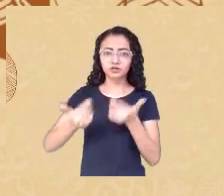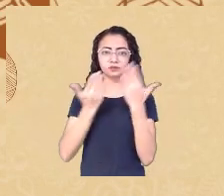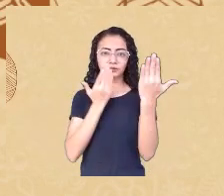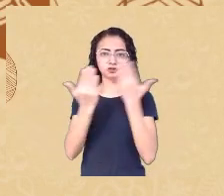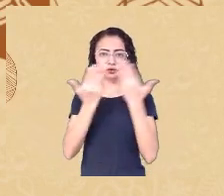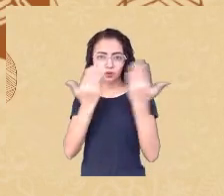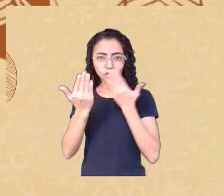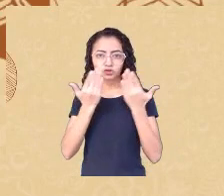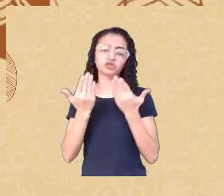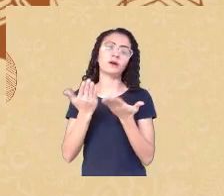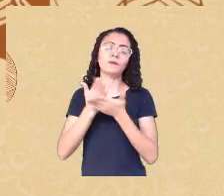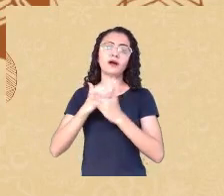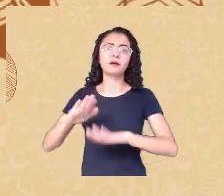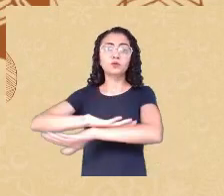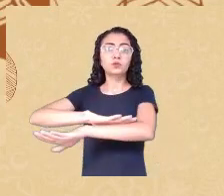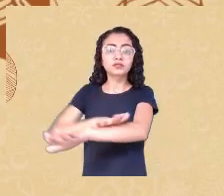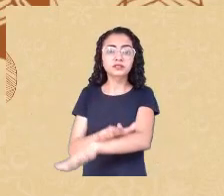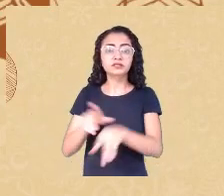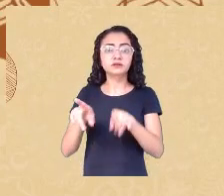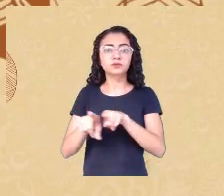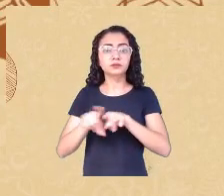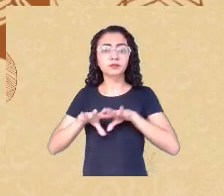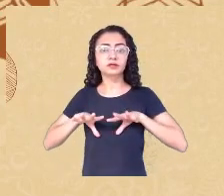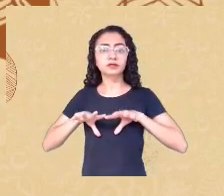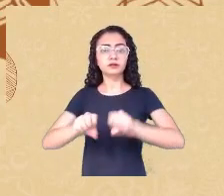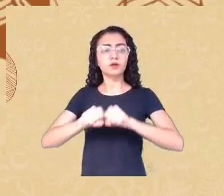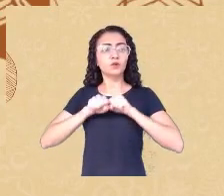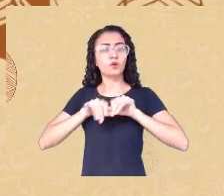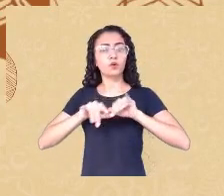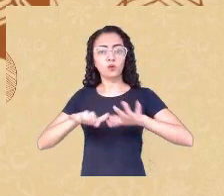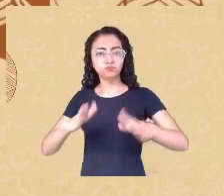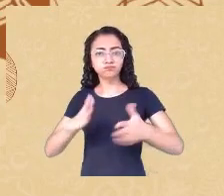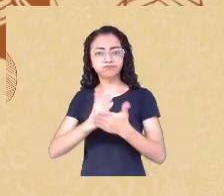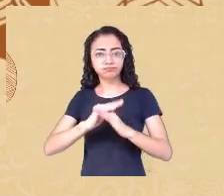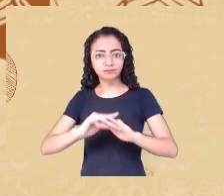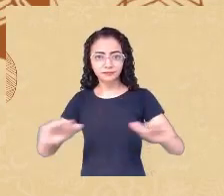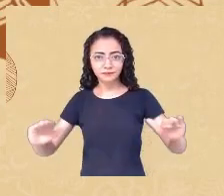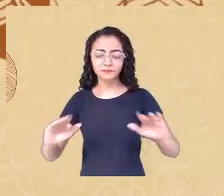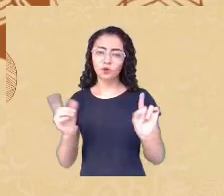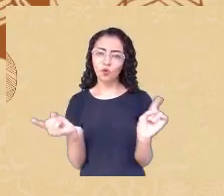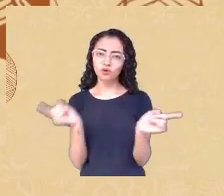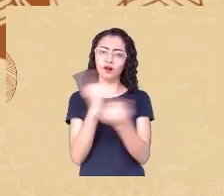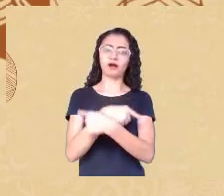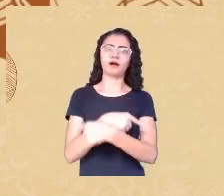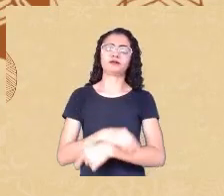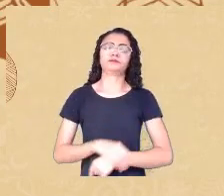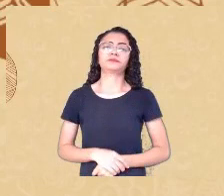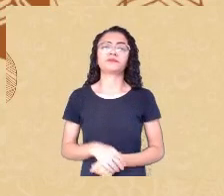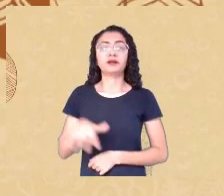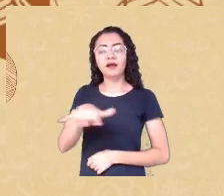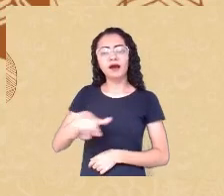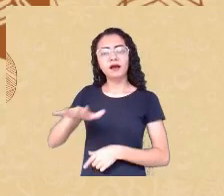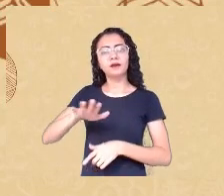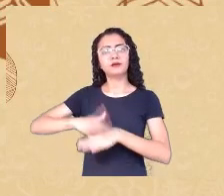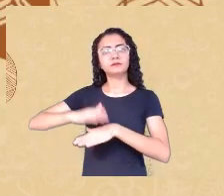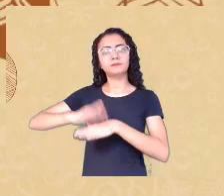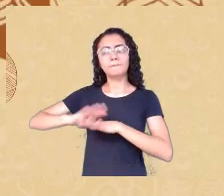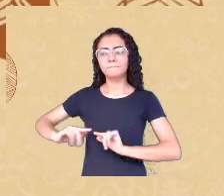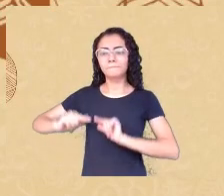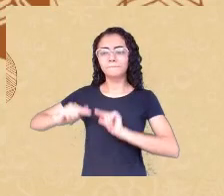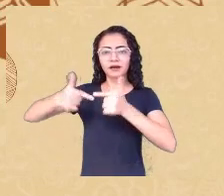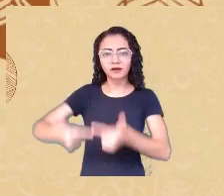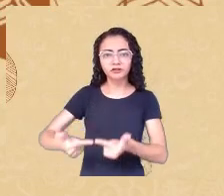Psicológica e da Neuropsicologia. Para tanto, contamos com a participação de dois